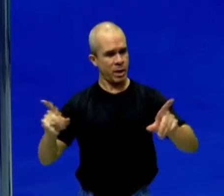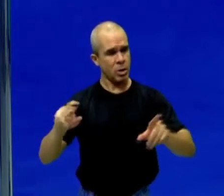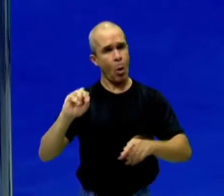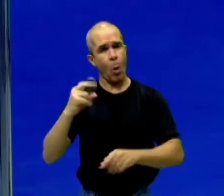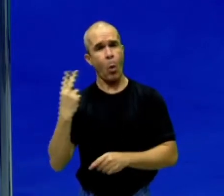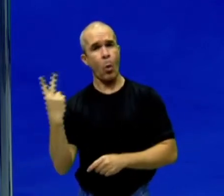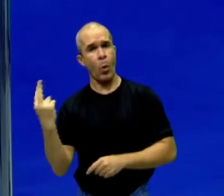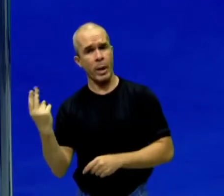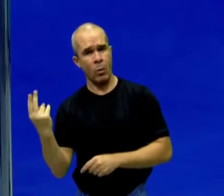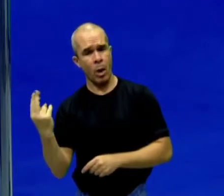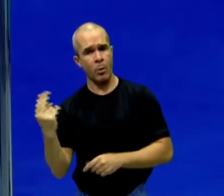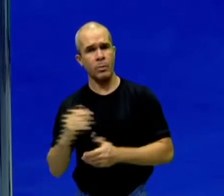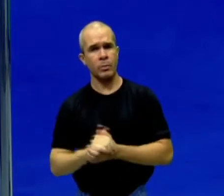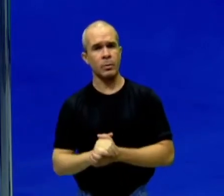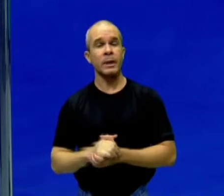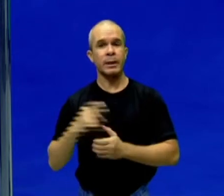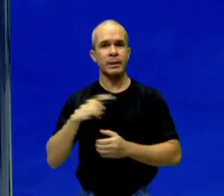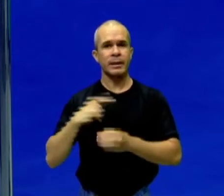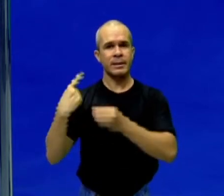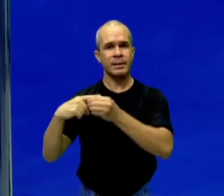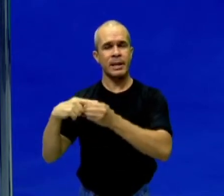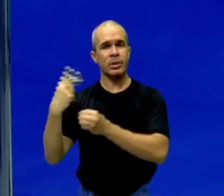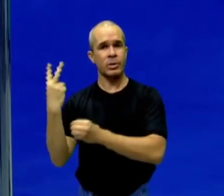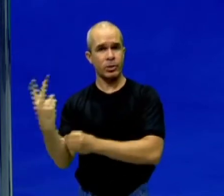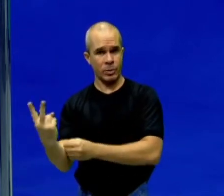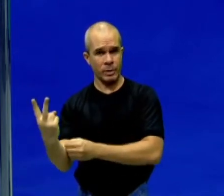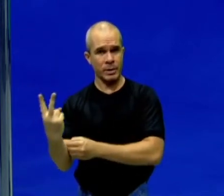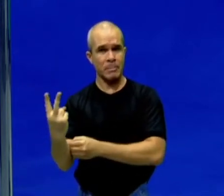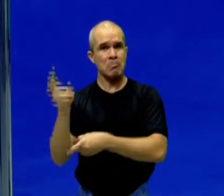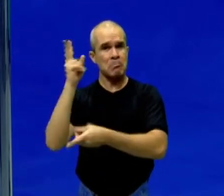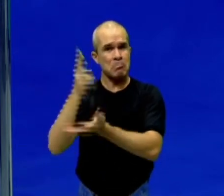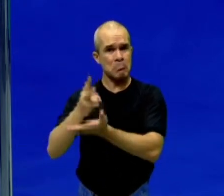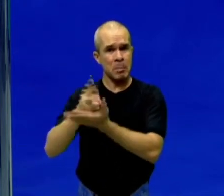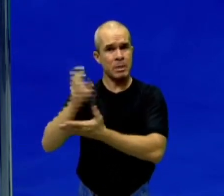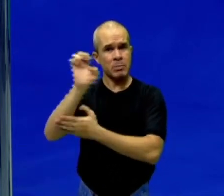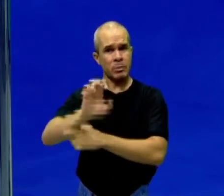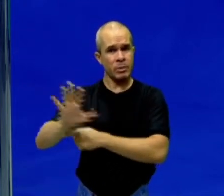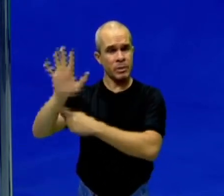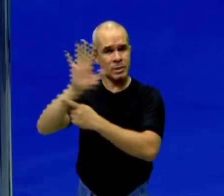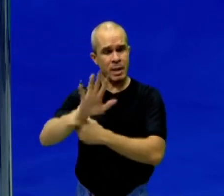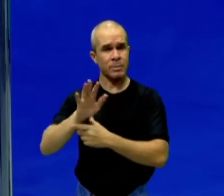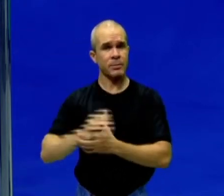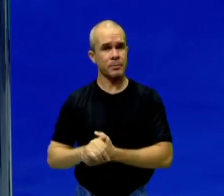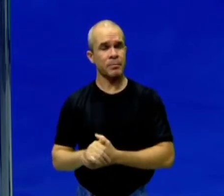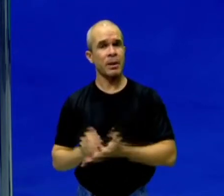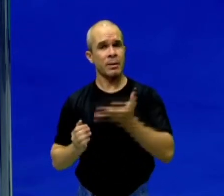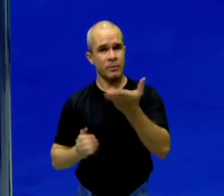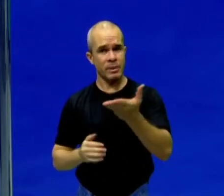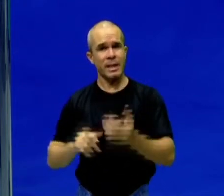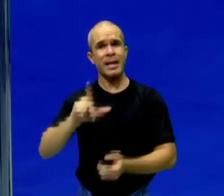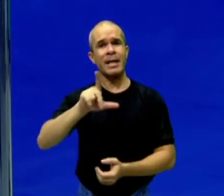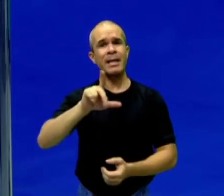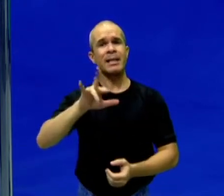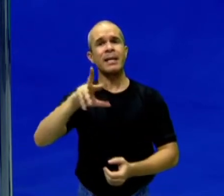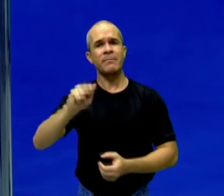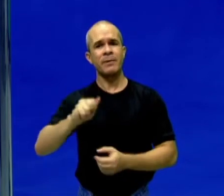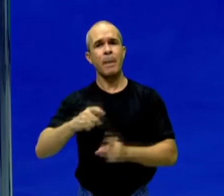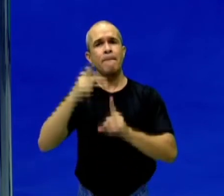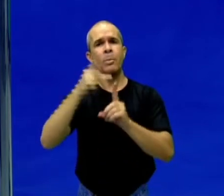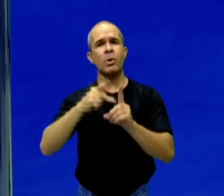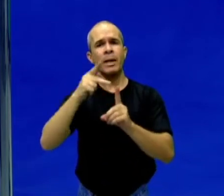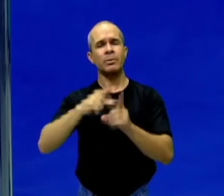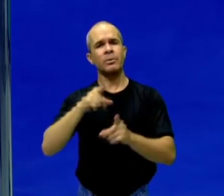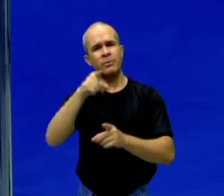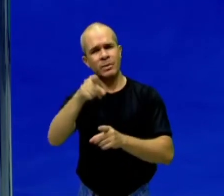climática de dois municípios dentro de um único estado? Fica aí para você, aluna Lívia de Porongatu, organize